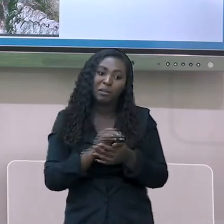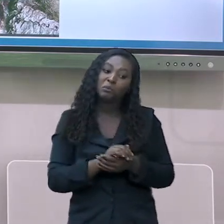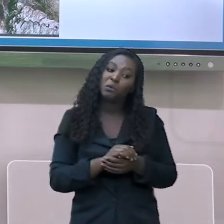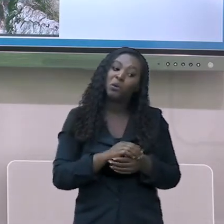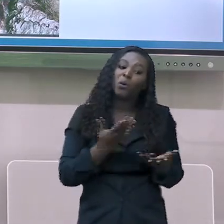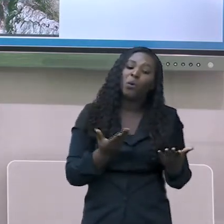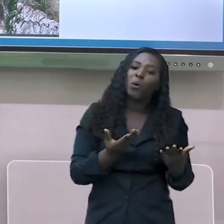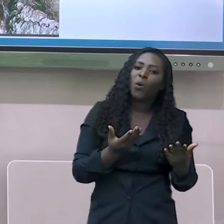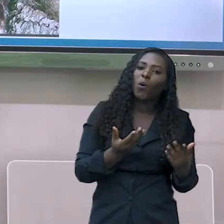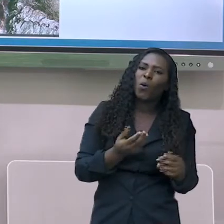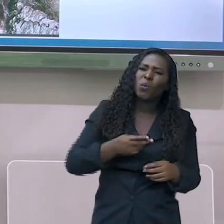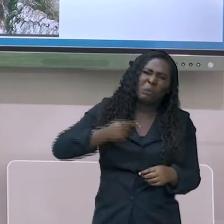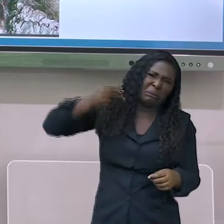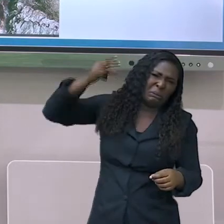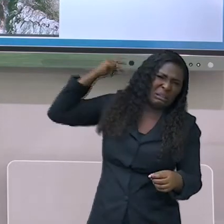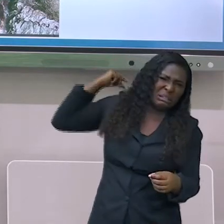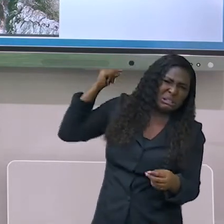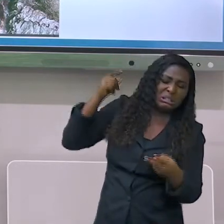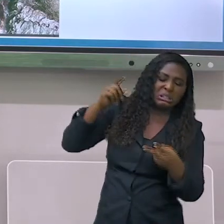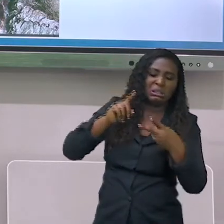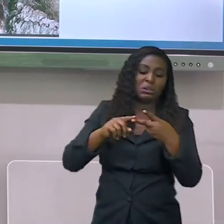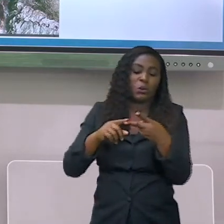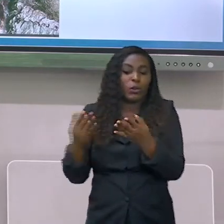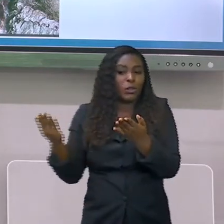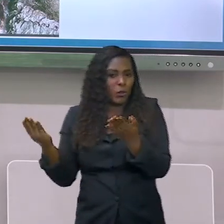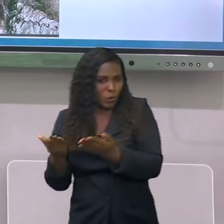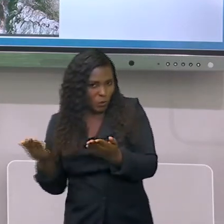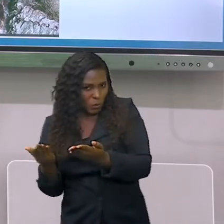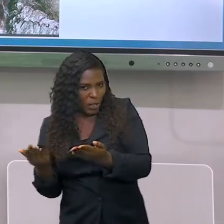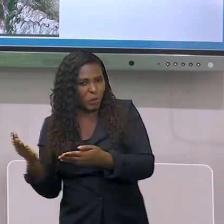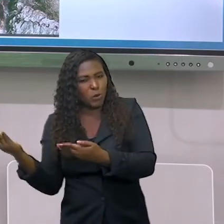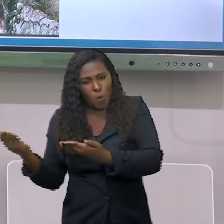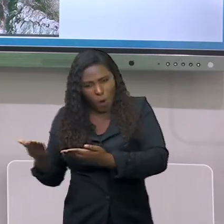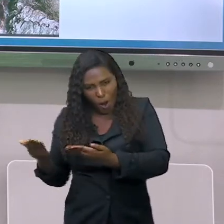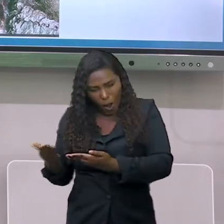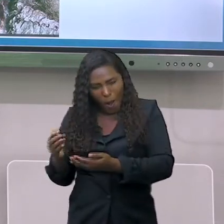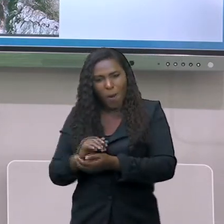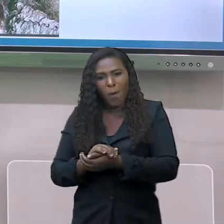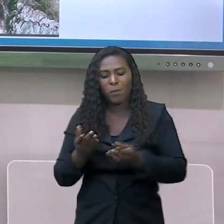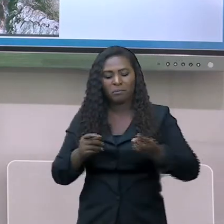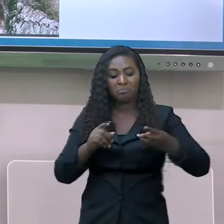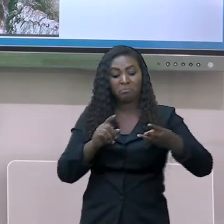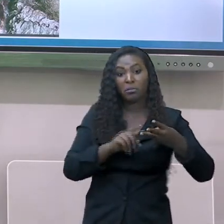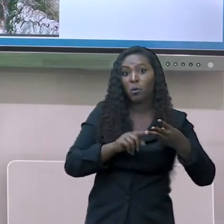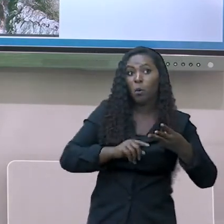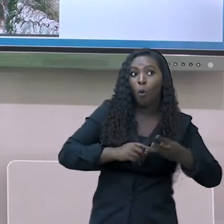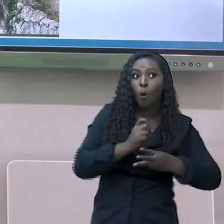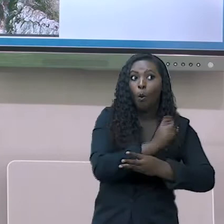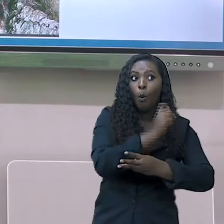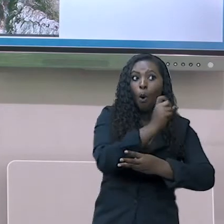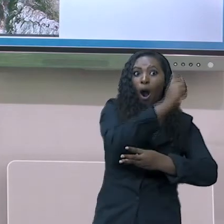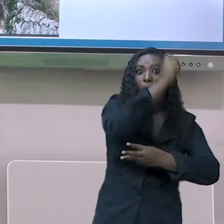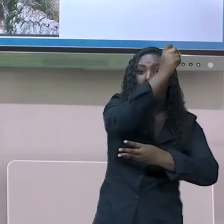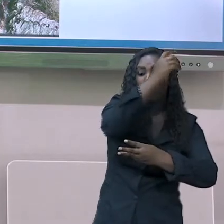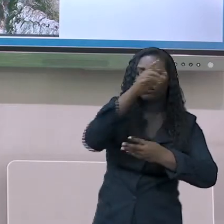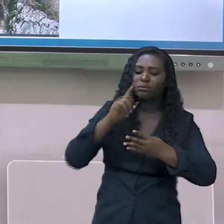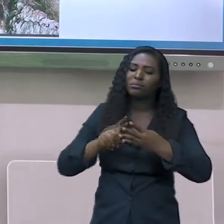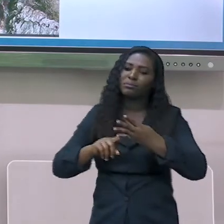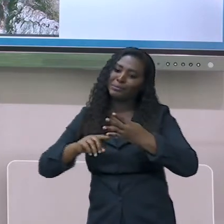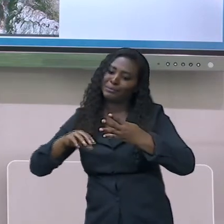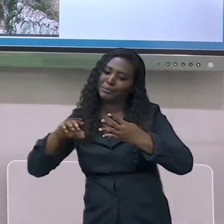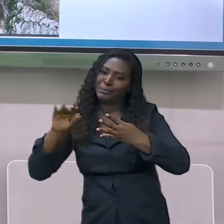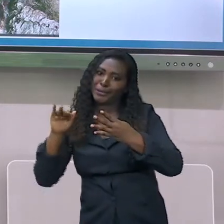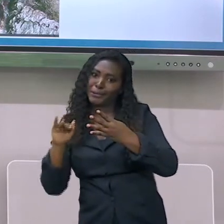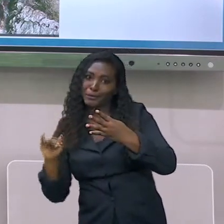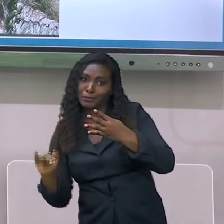o arcaico, o alto, a altitude muito grande, positivo, a altitude também muito grande,